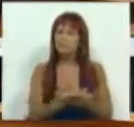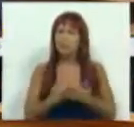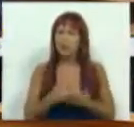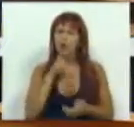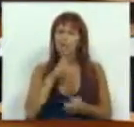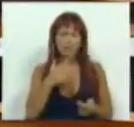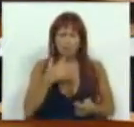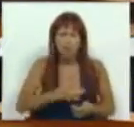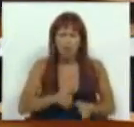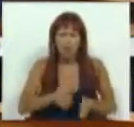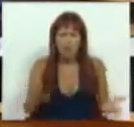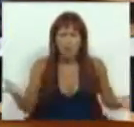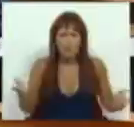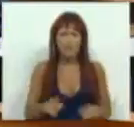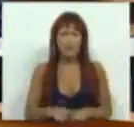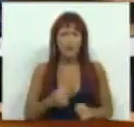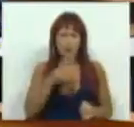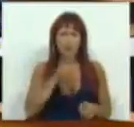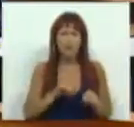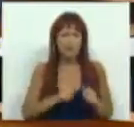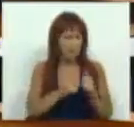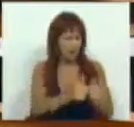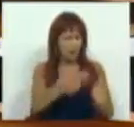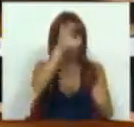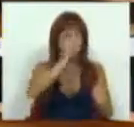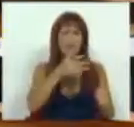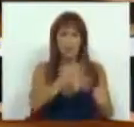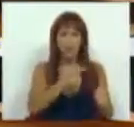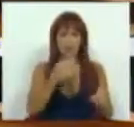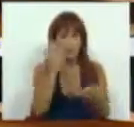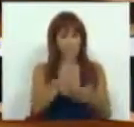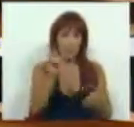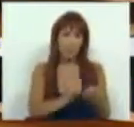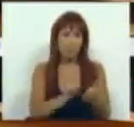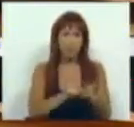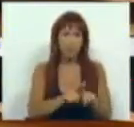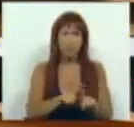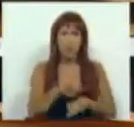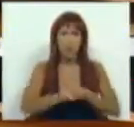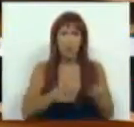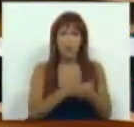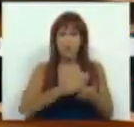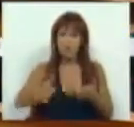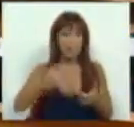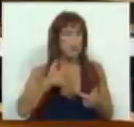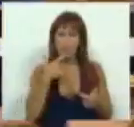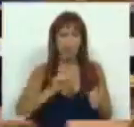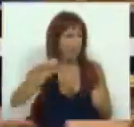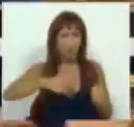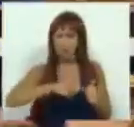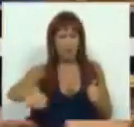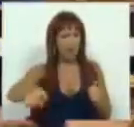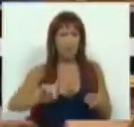respondi a todas, dizendo exatamente até onde acompanhamos o Governo, e a partir de um ponto sobre o qual não podemos